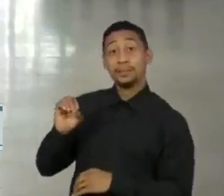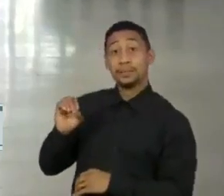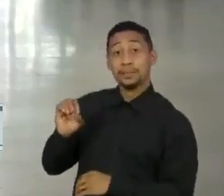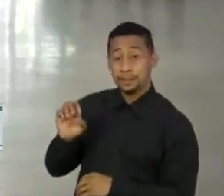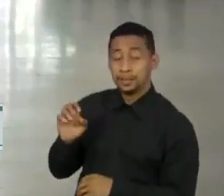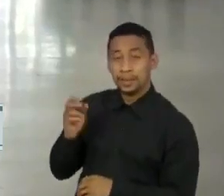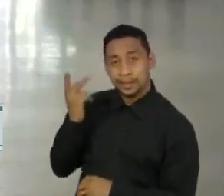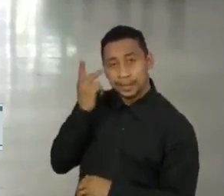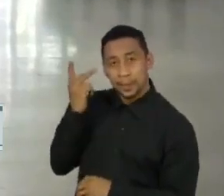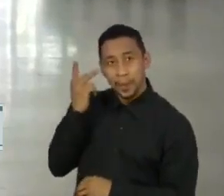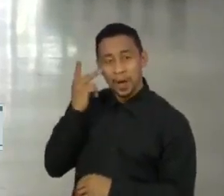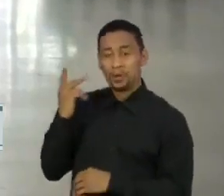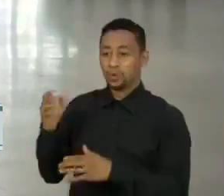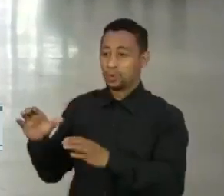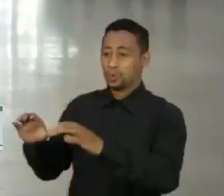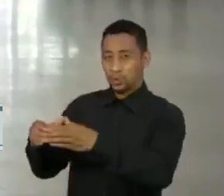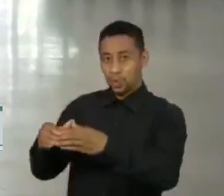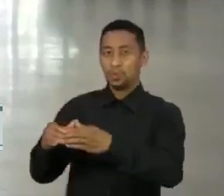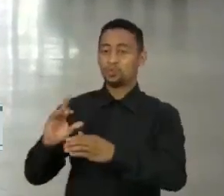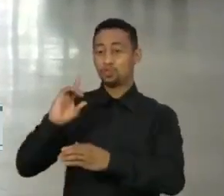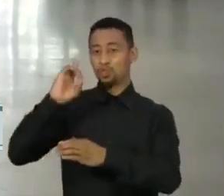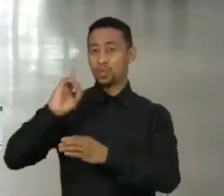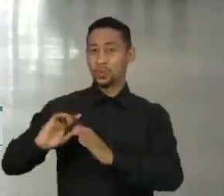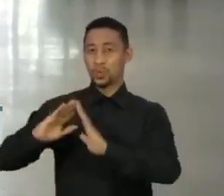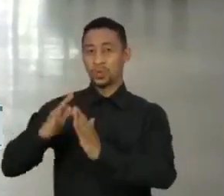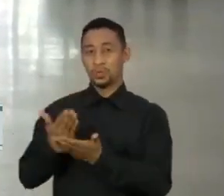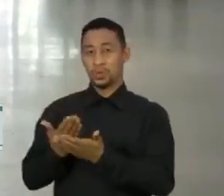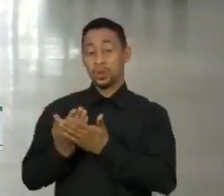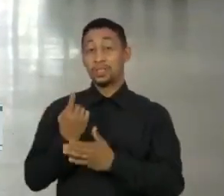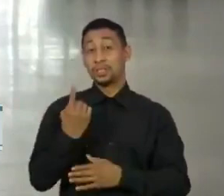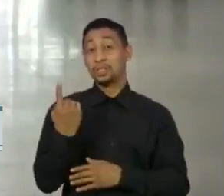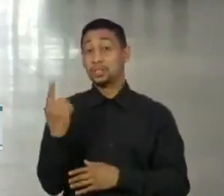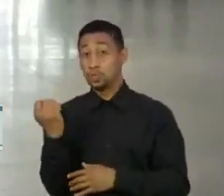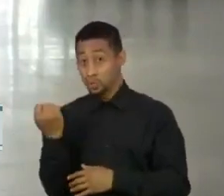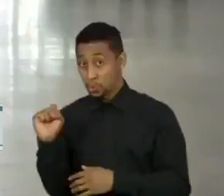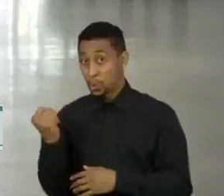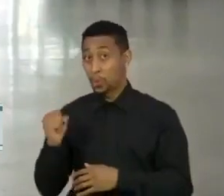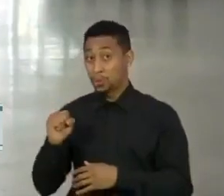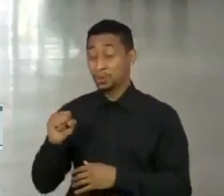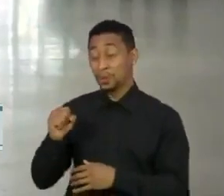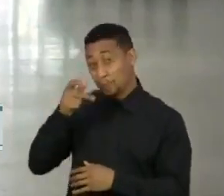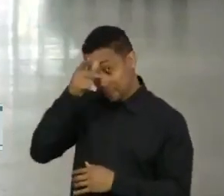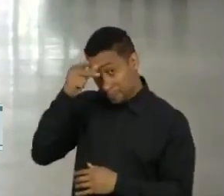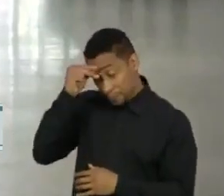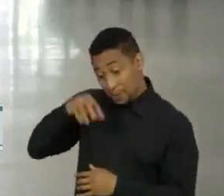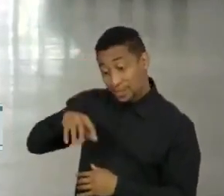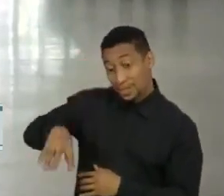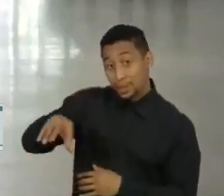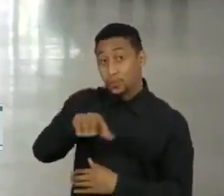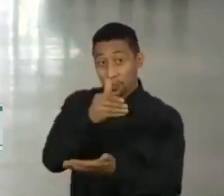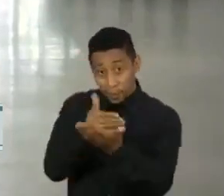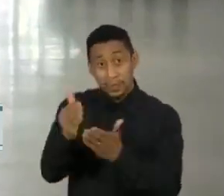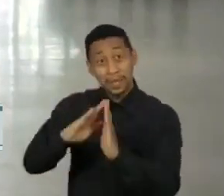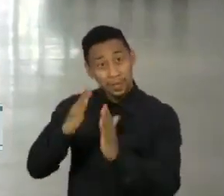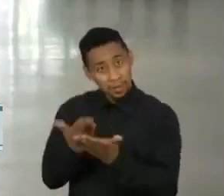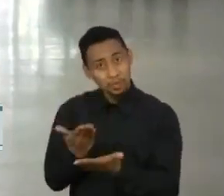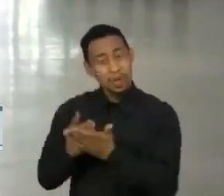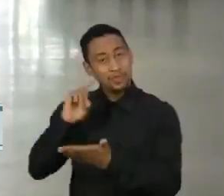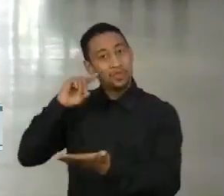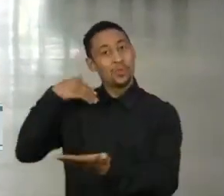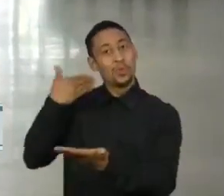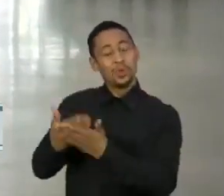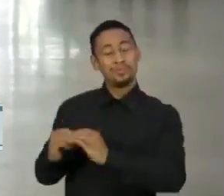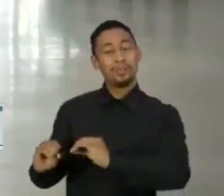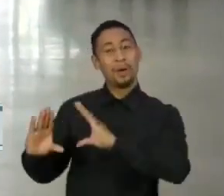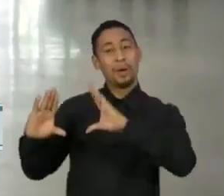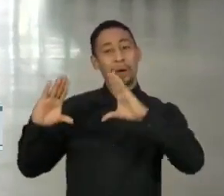dirigentes de escolas de 118 municípios que passam a ter esse ensino integral a partir do ano que vem. De